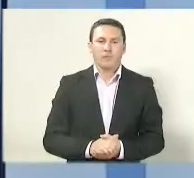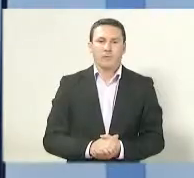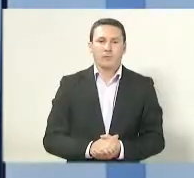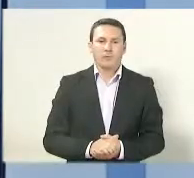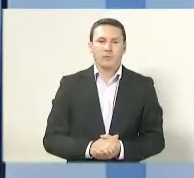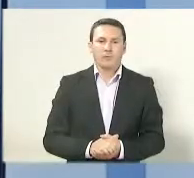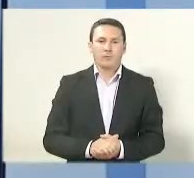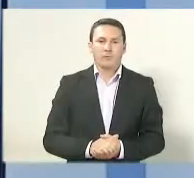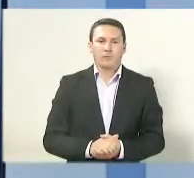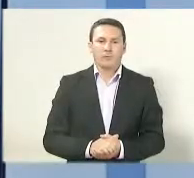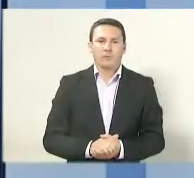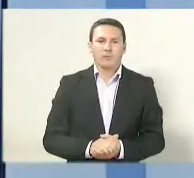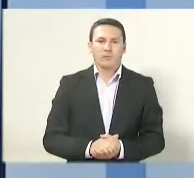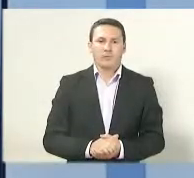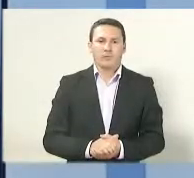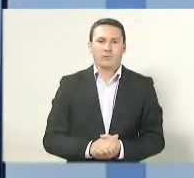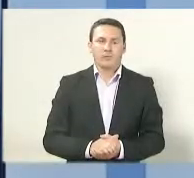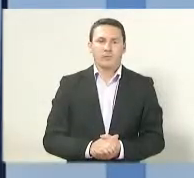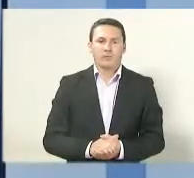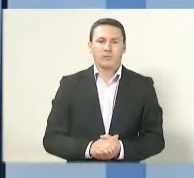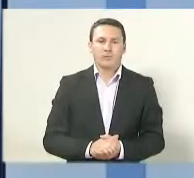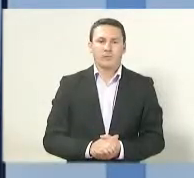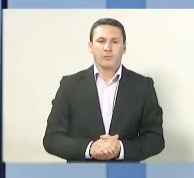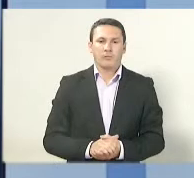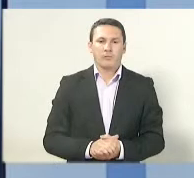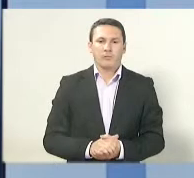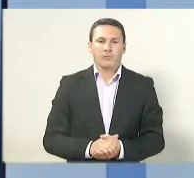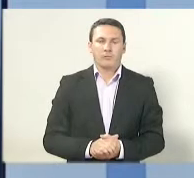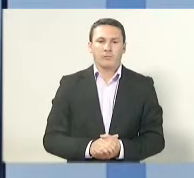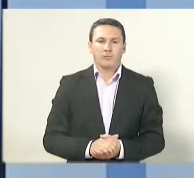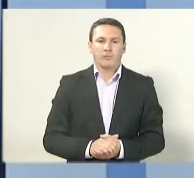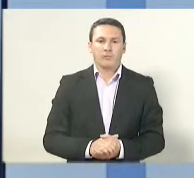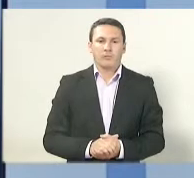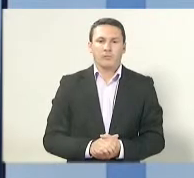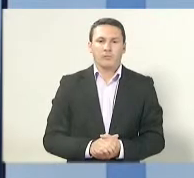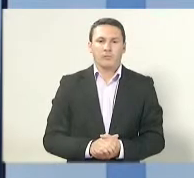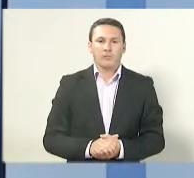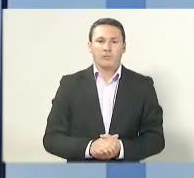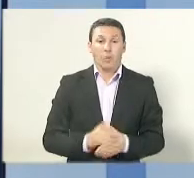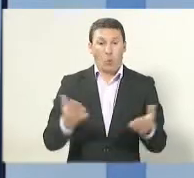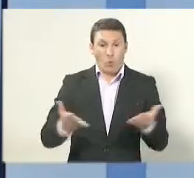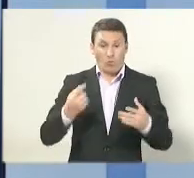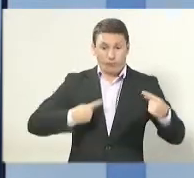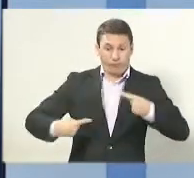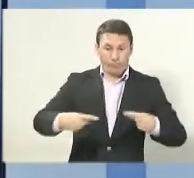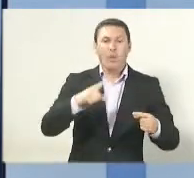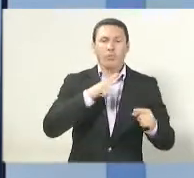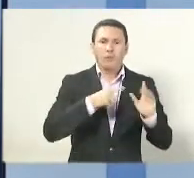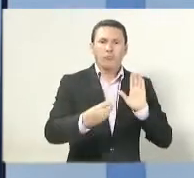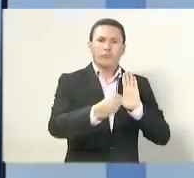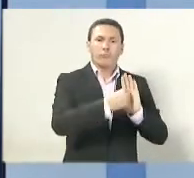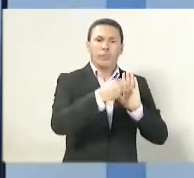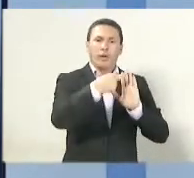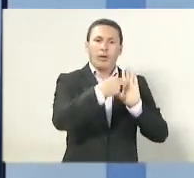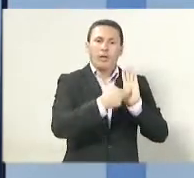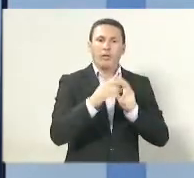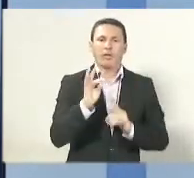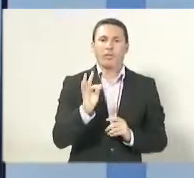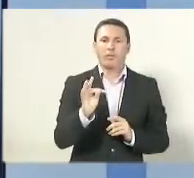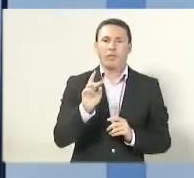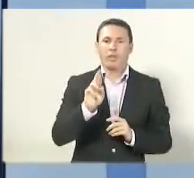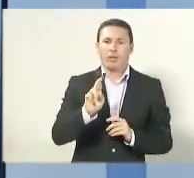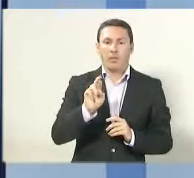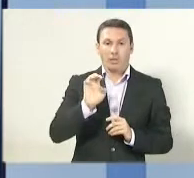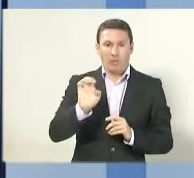Esse debate foi registrado no Tribunal Regional Eleitoral e preparado dentro de todas as normas legais. As regras que